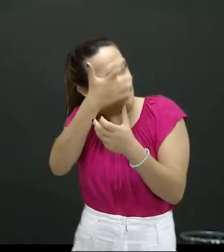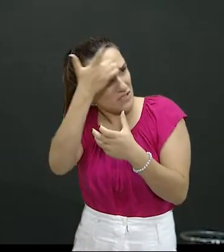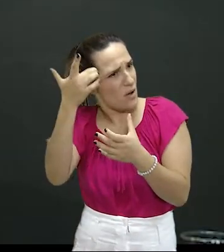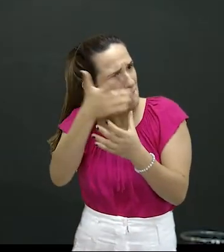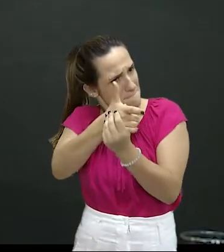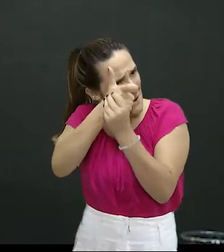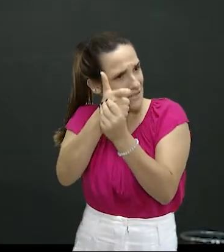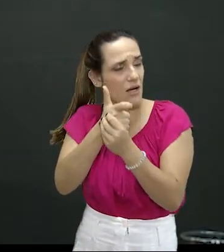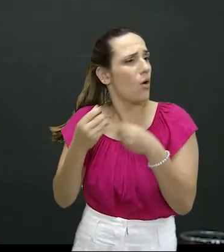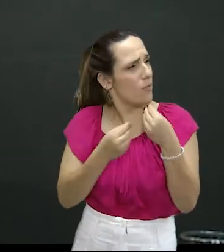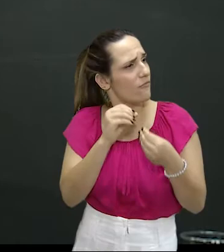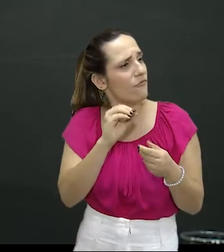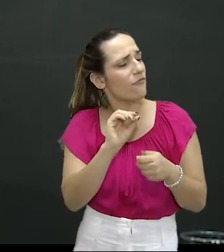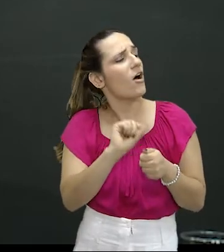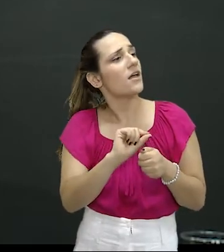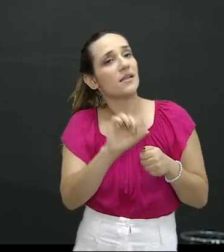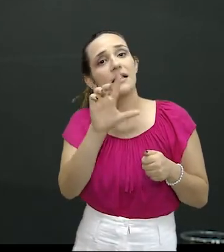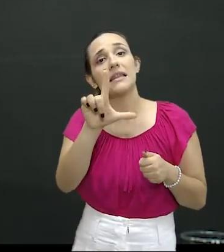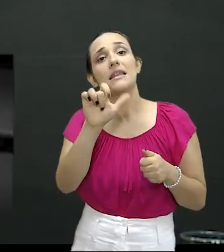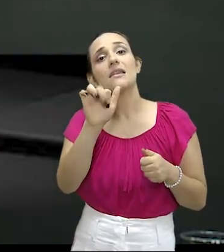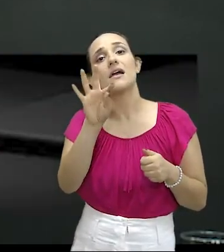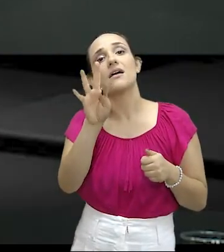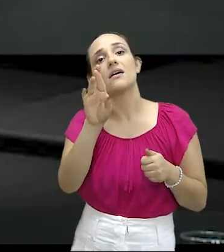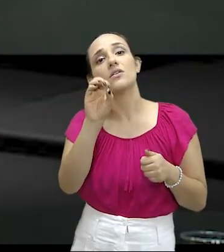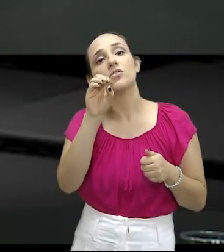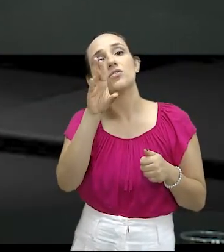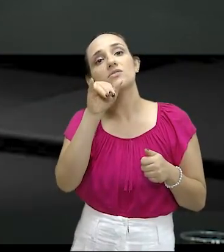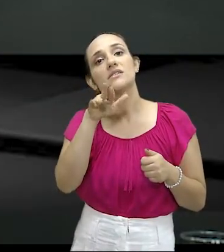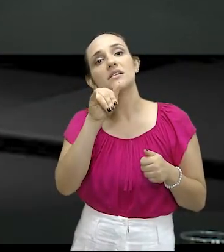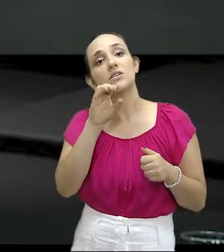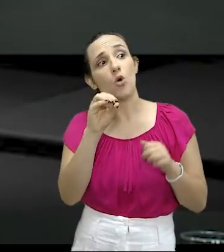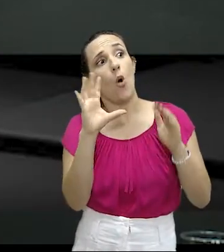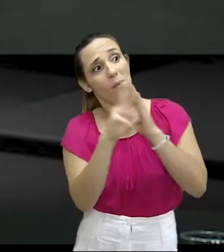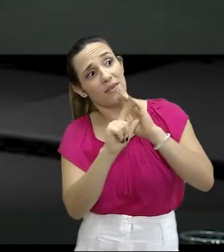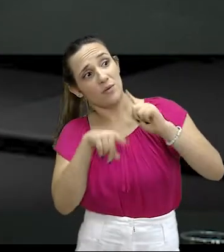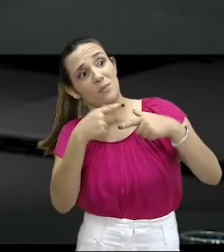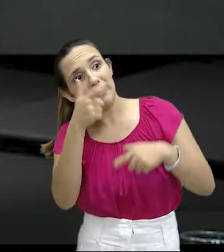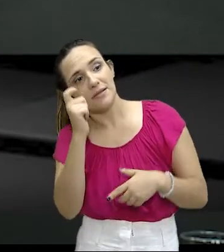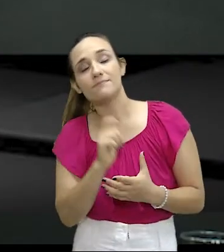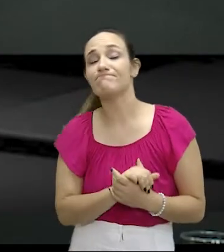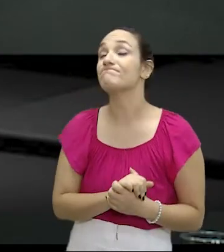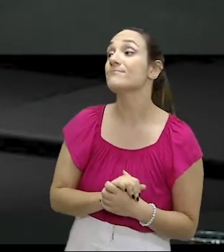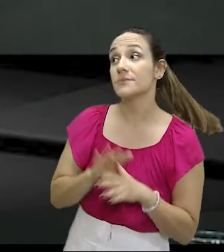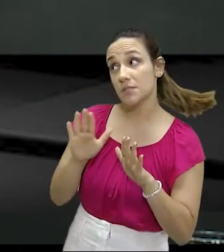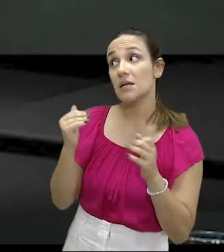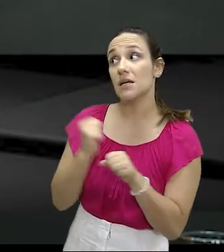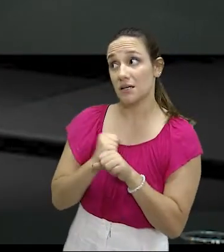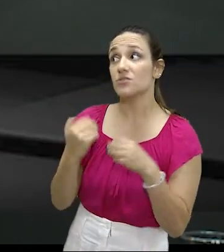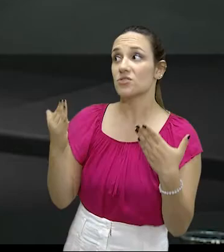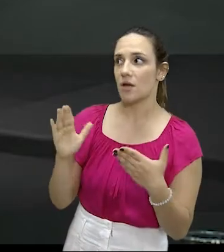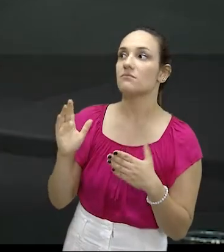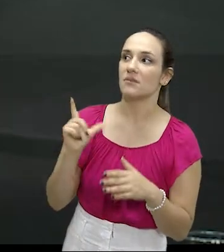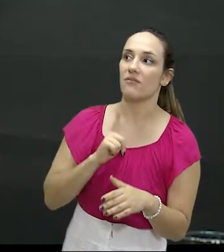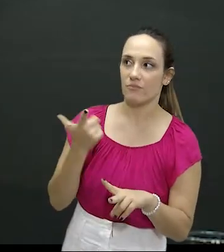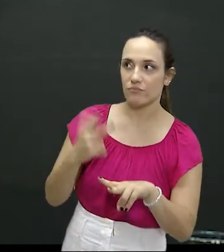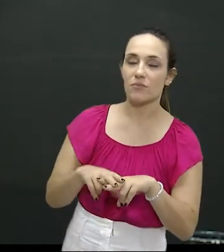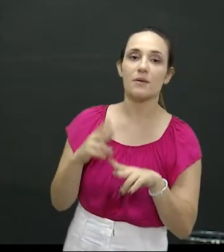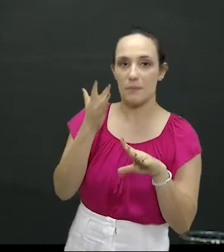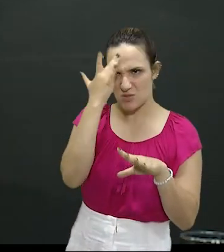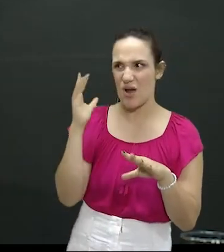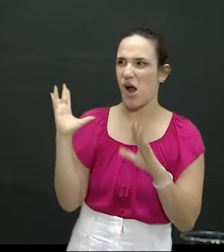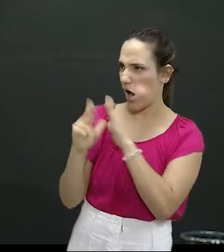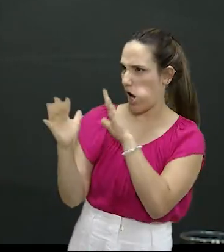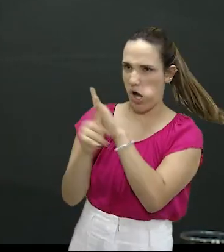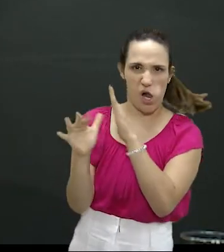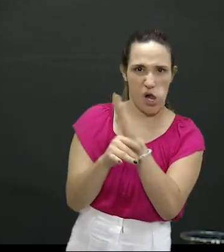combate? Esse ano já fomos exitosos e aprender a efetuar a prisão de criminosos que haviam roubado carros nessa questão da